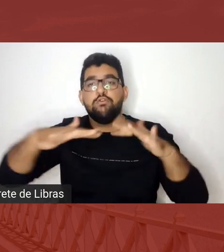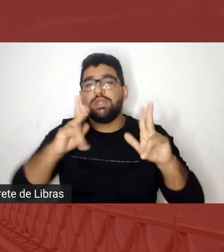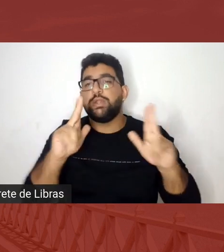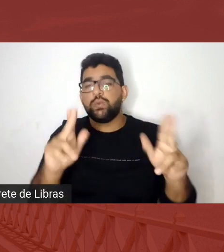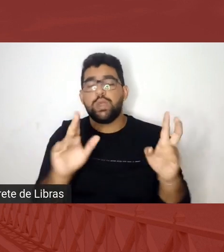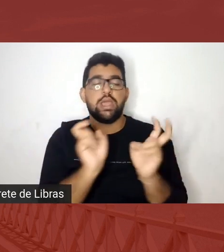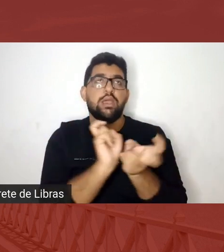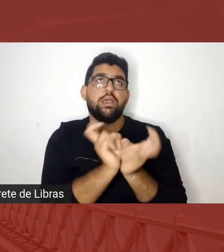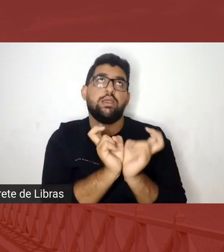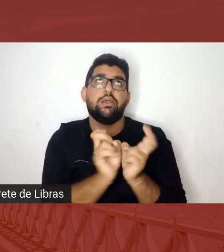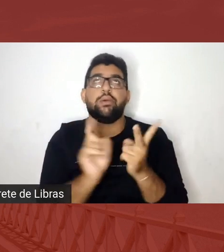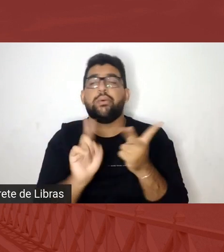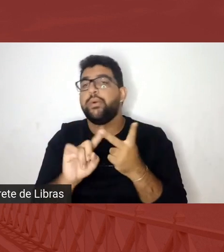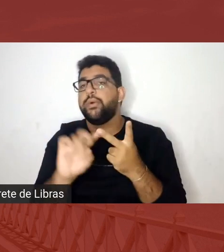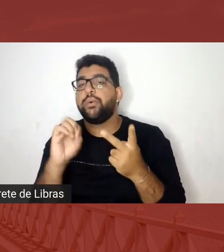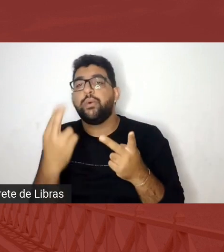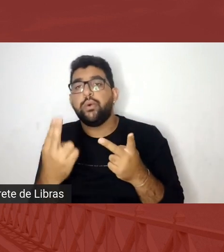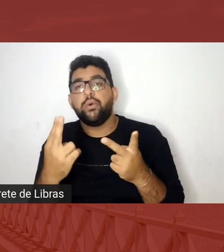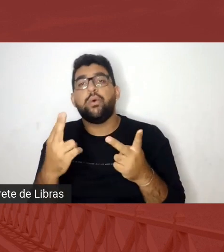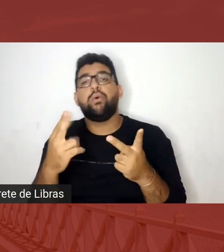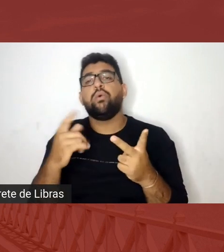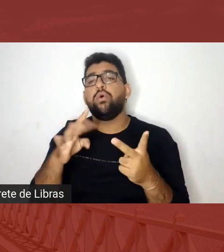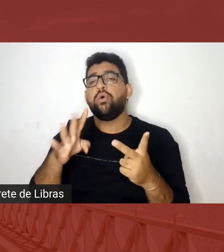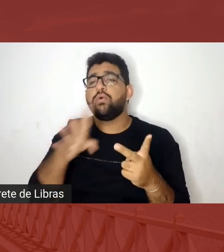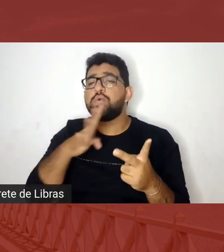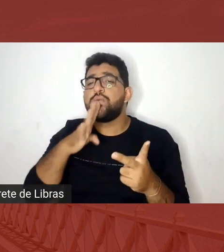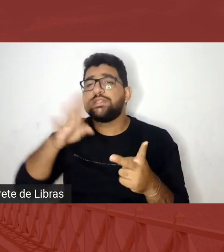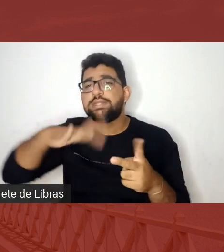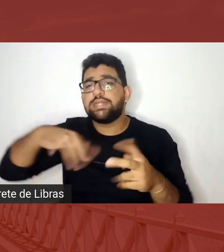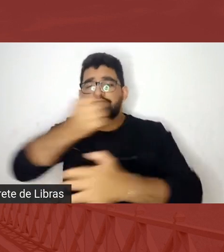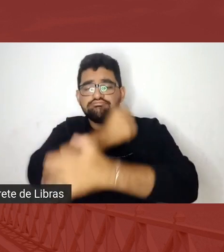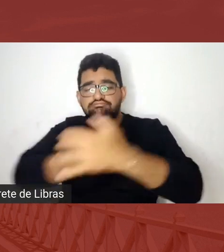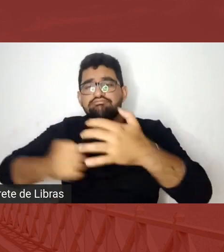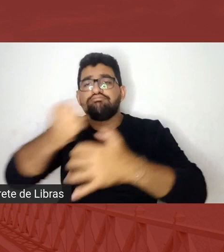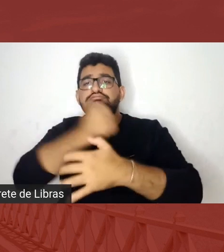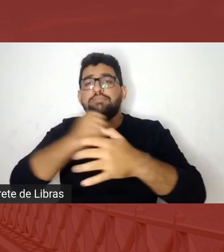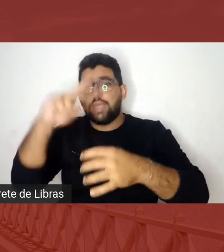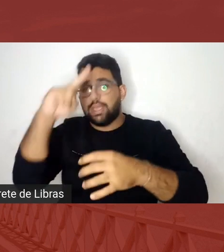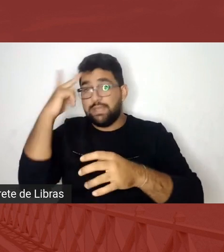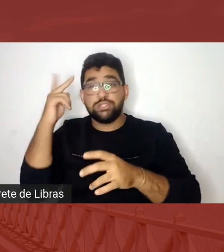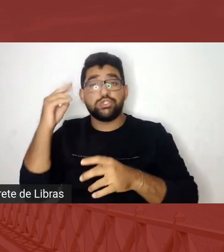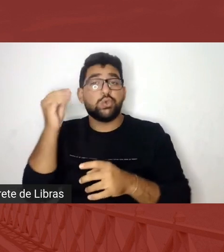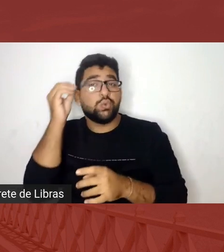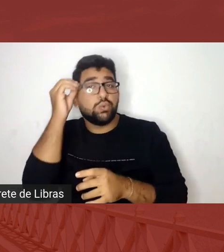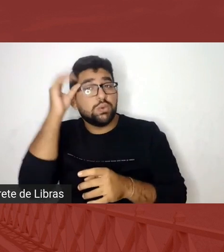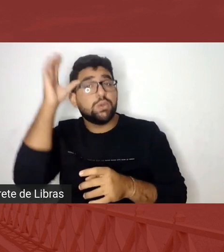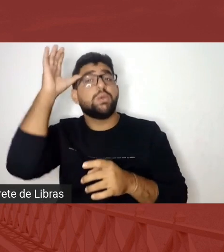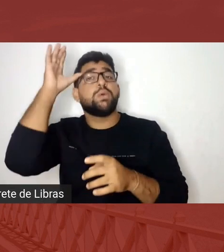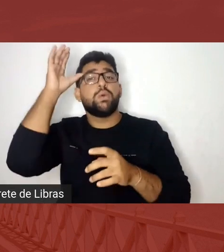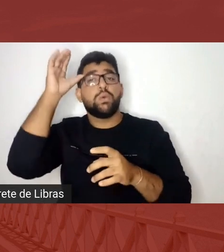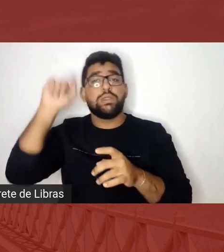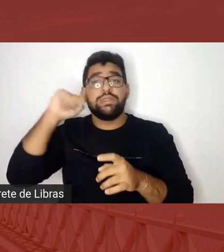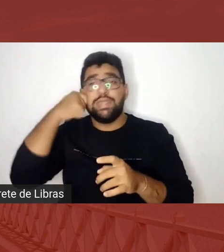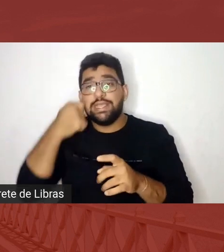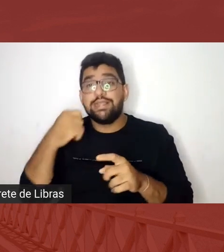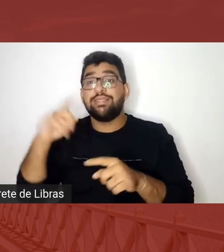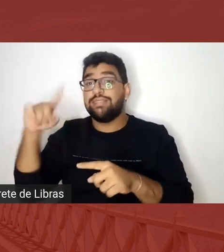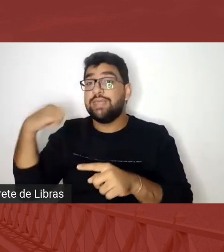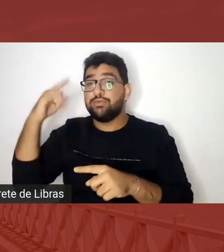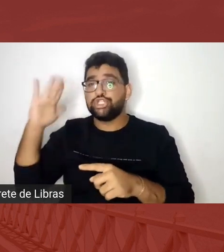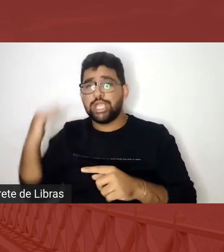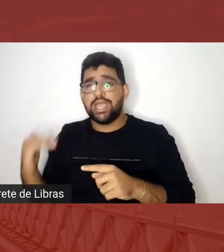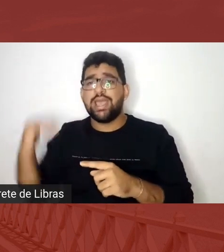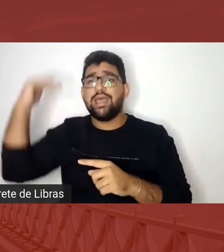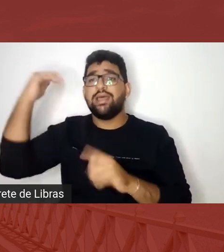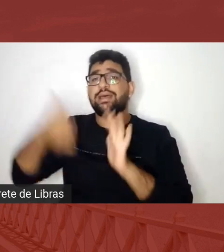aproximar de saberes gastronômicos do povo preto já depois de adulta, porque havia um estigma muito grande